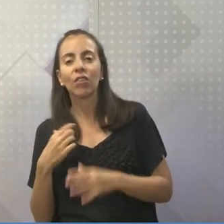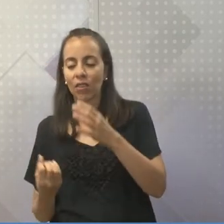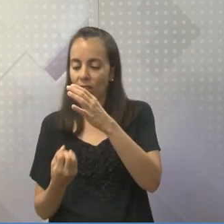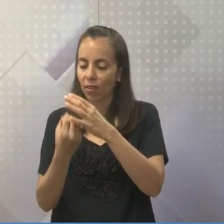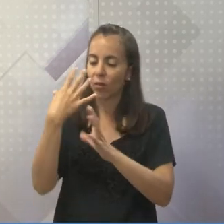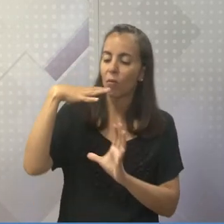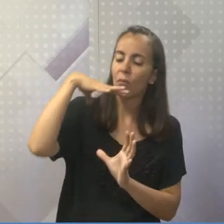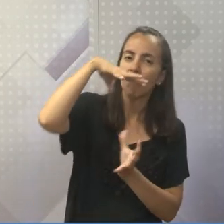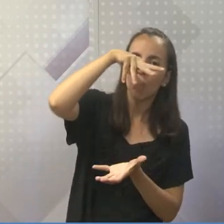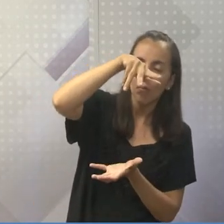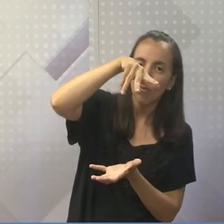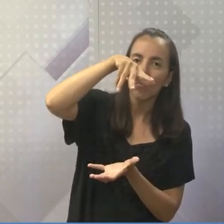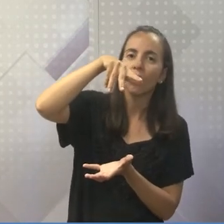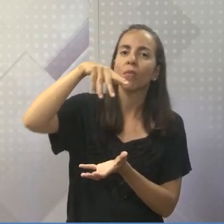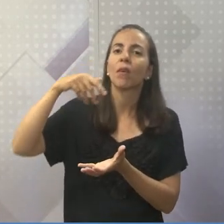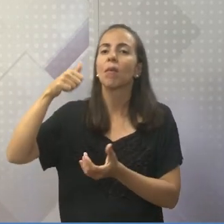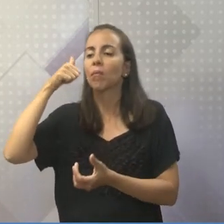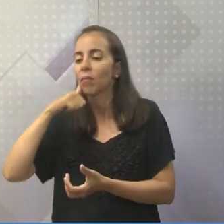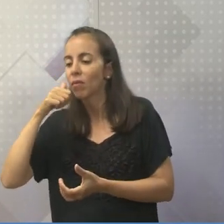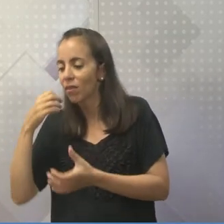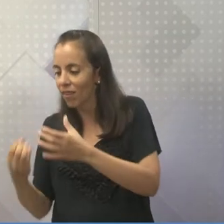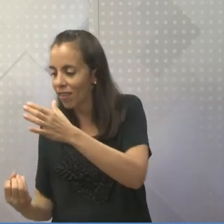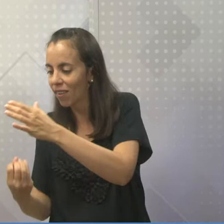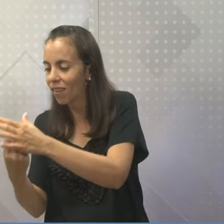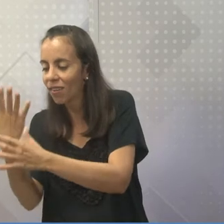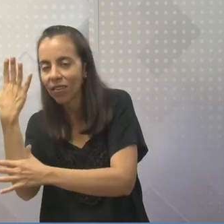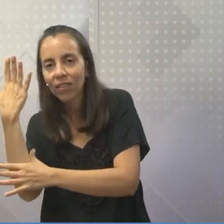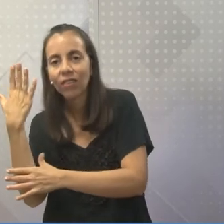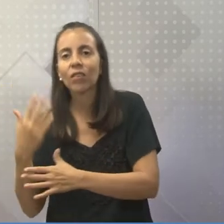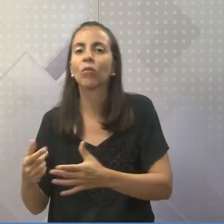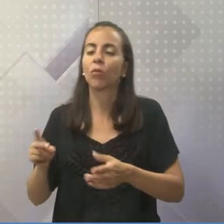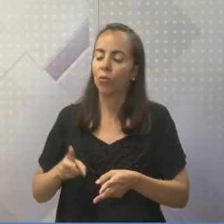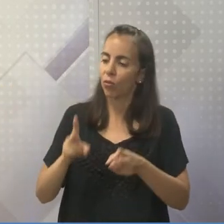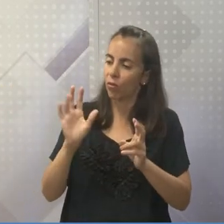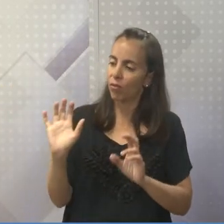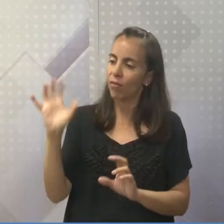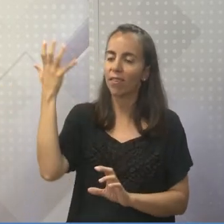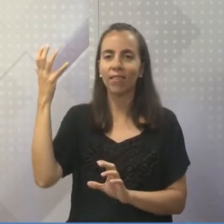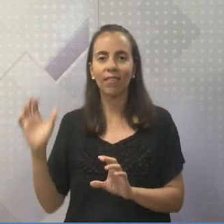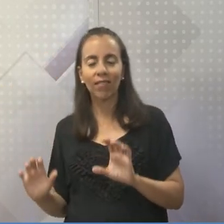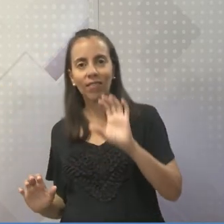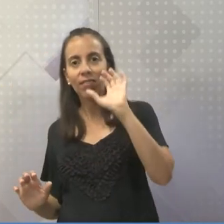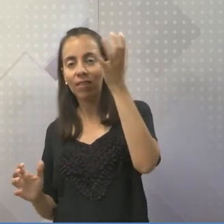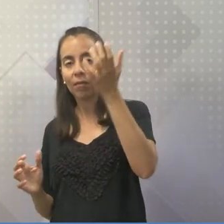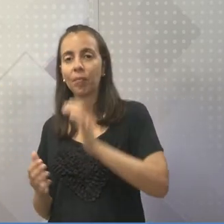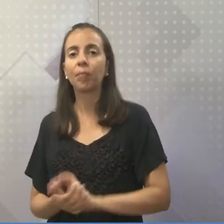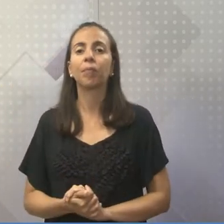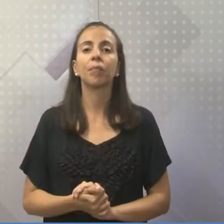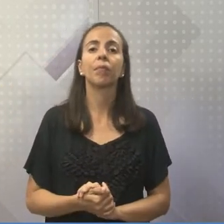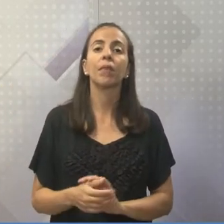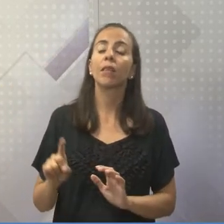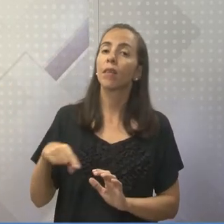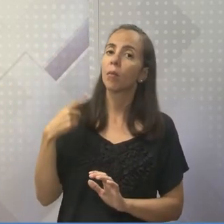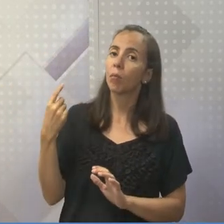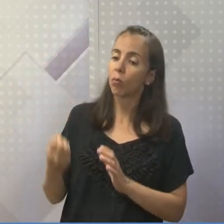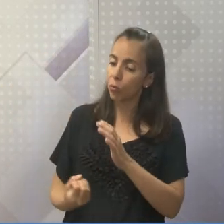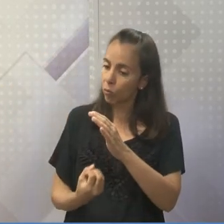criação da mulher. Eles continuaram com essas celebrações. Até que surge quem?